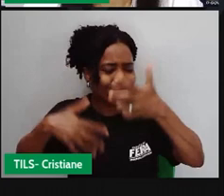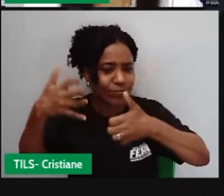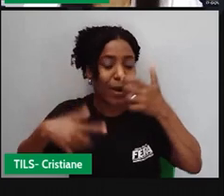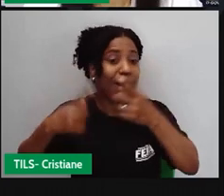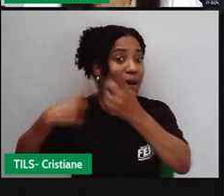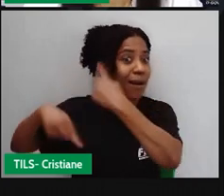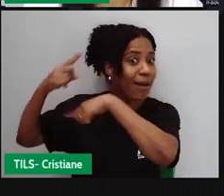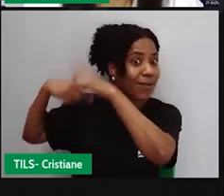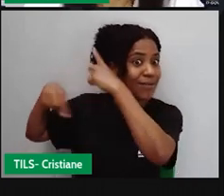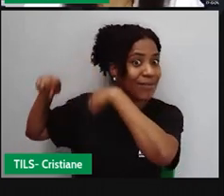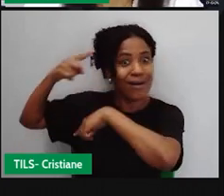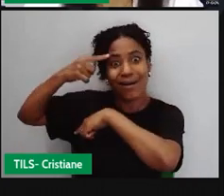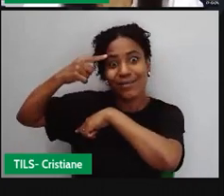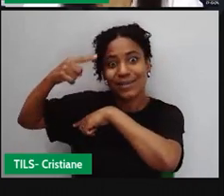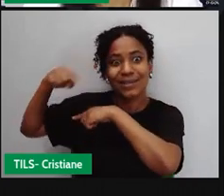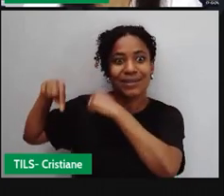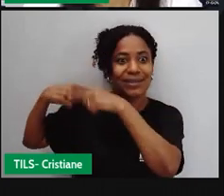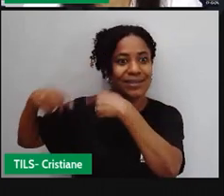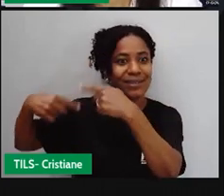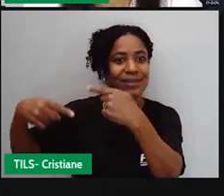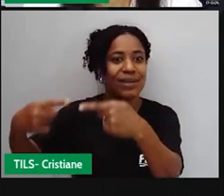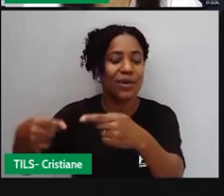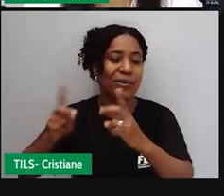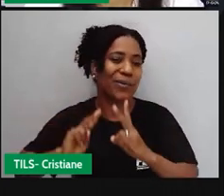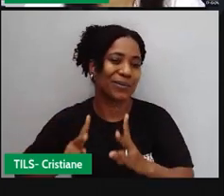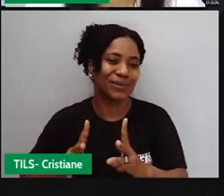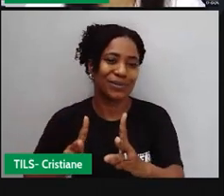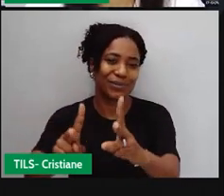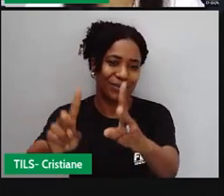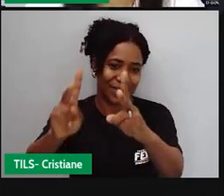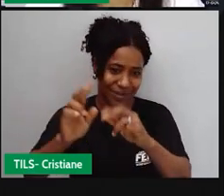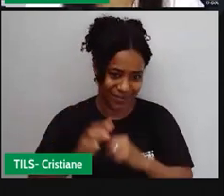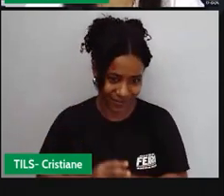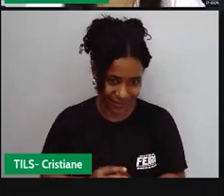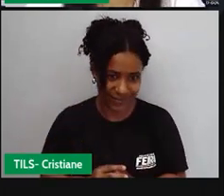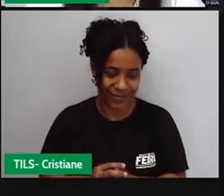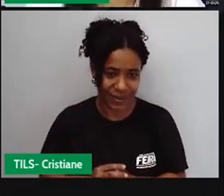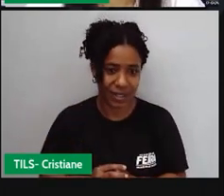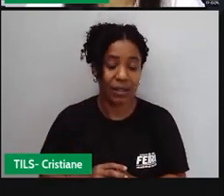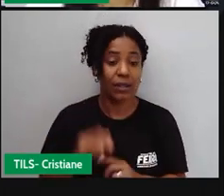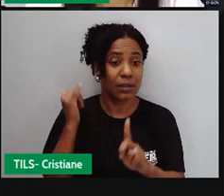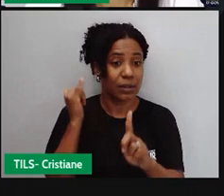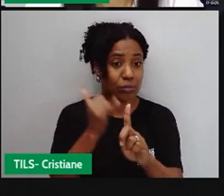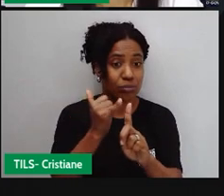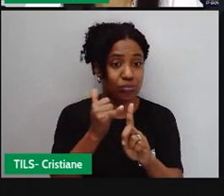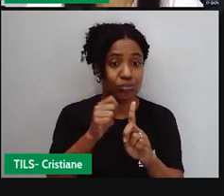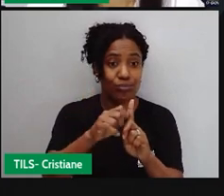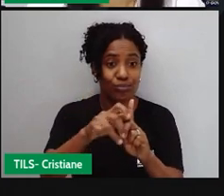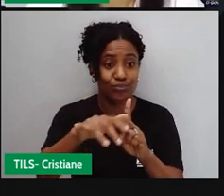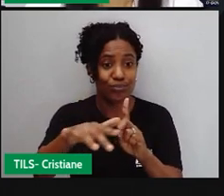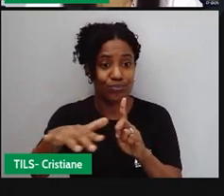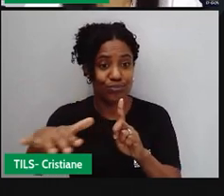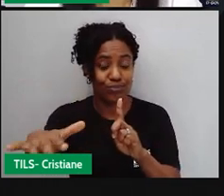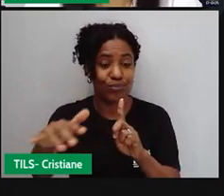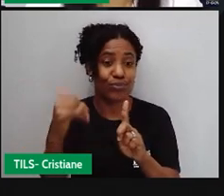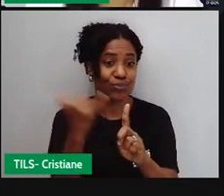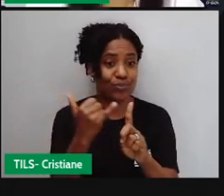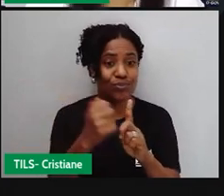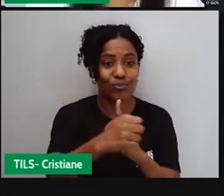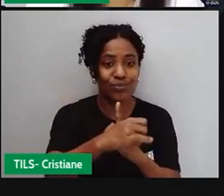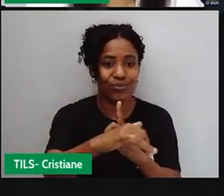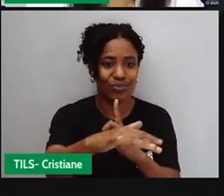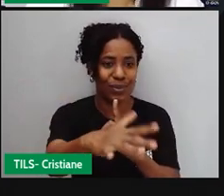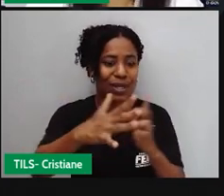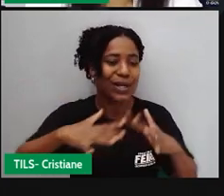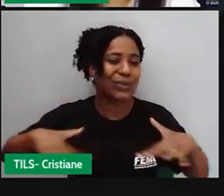de tudo que foi vivido, de tudo que é transmitido e enriquece a cultura do que está em volta, porque a